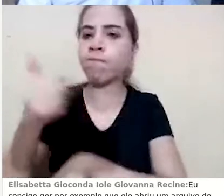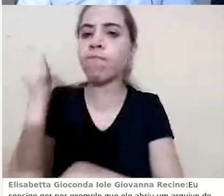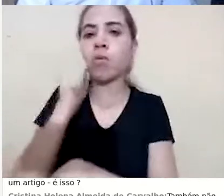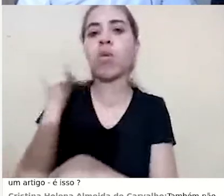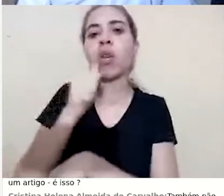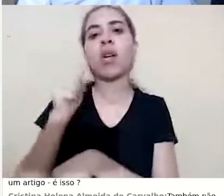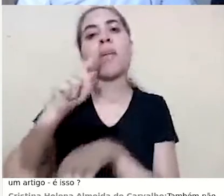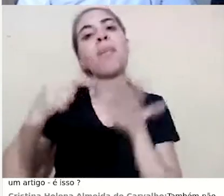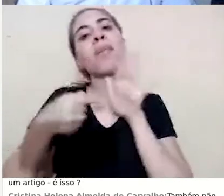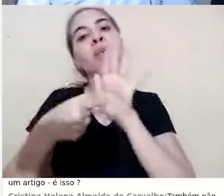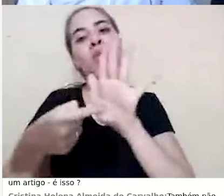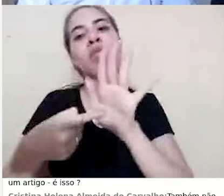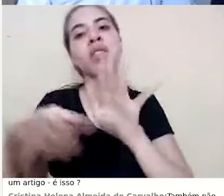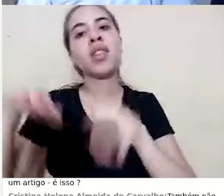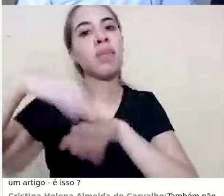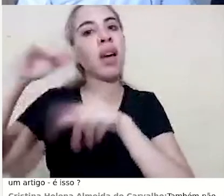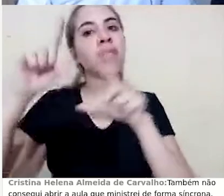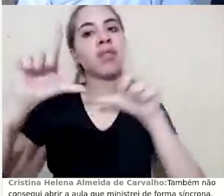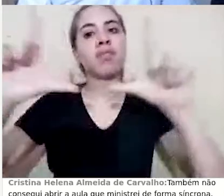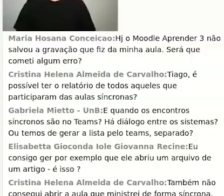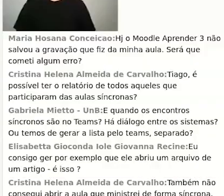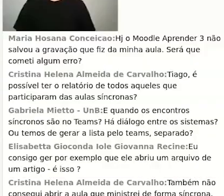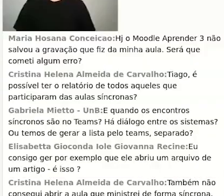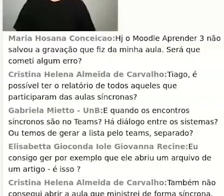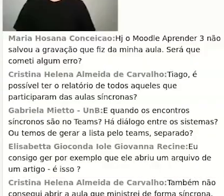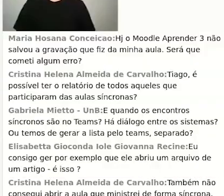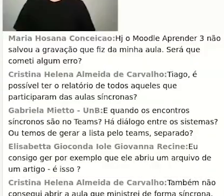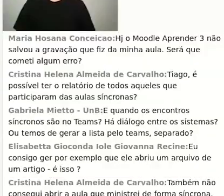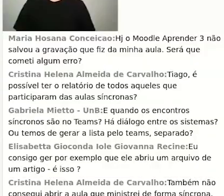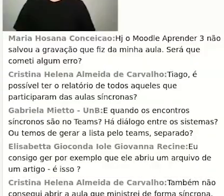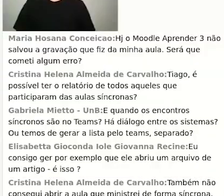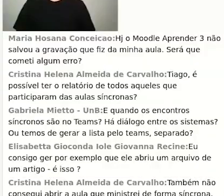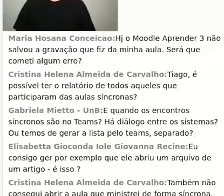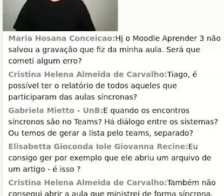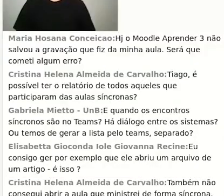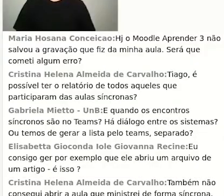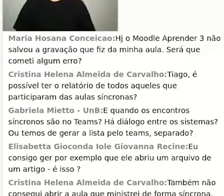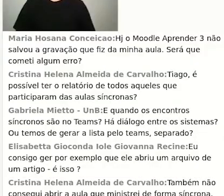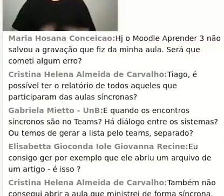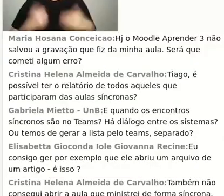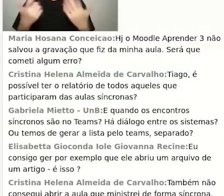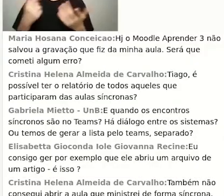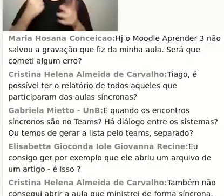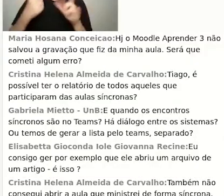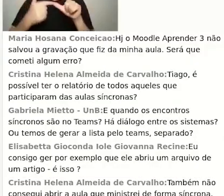me mostra duas páginas, ela mostra que a aluna acessou no dia 20 de agosto,